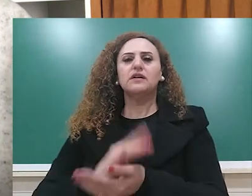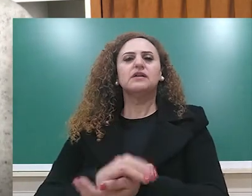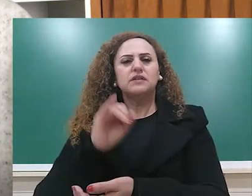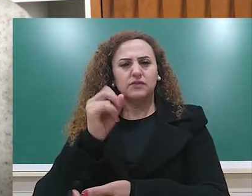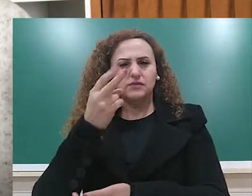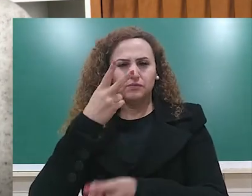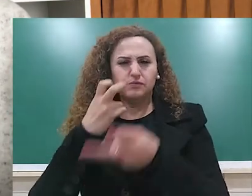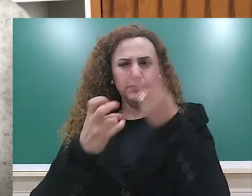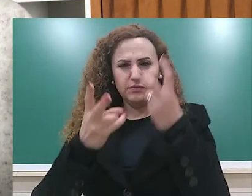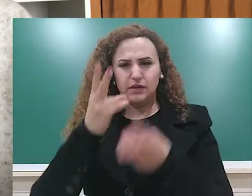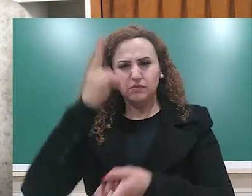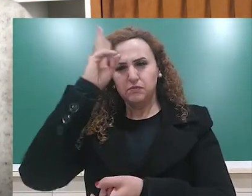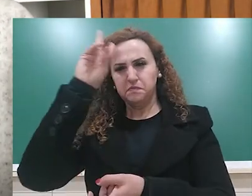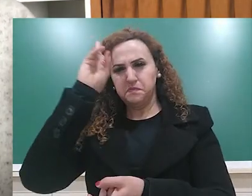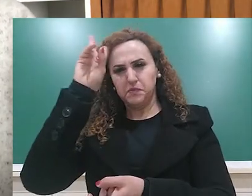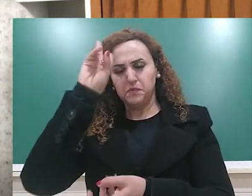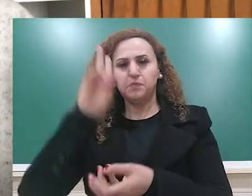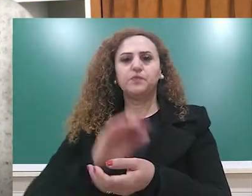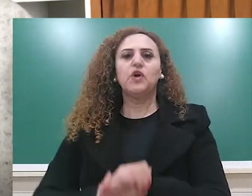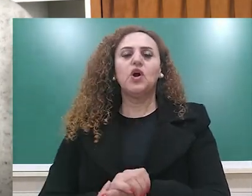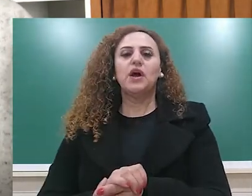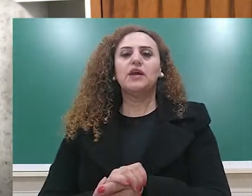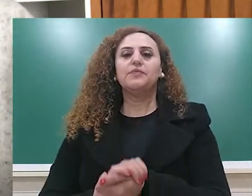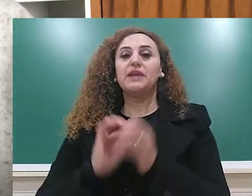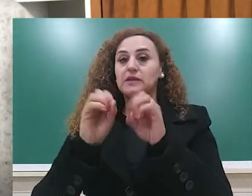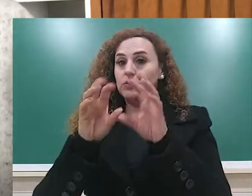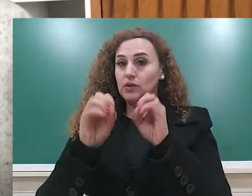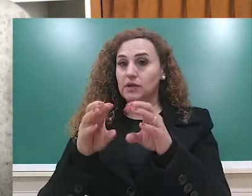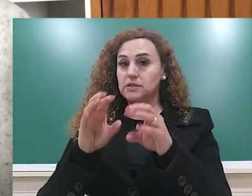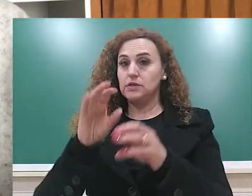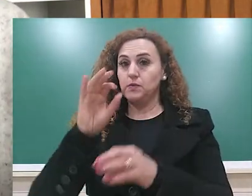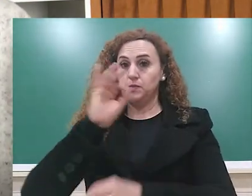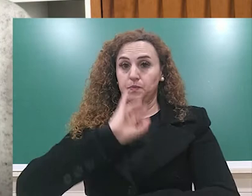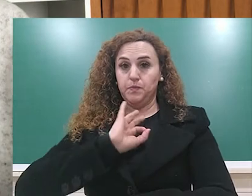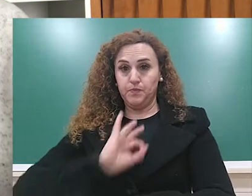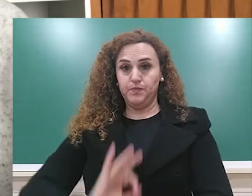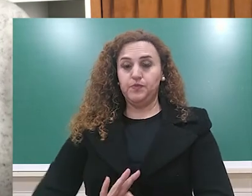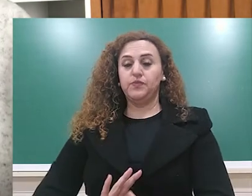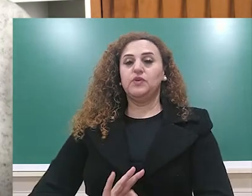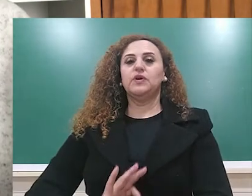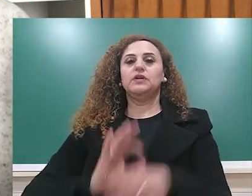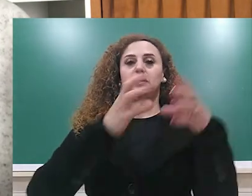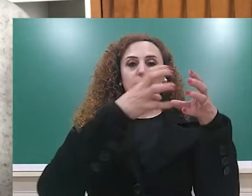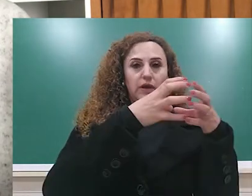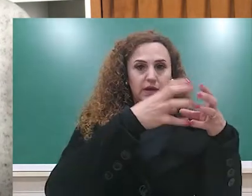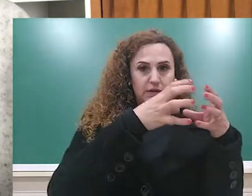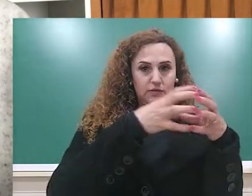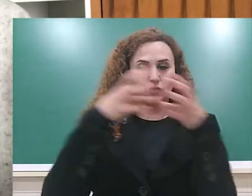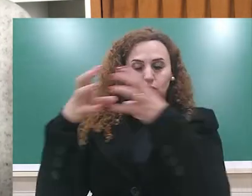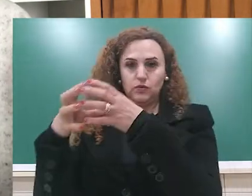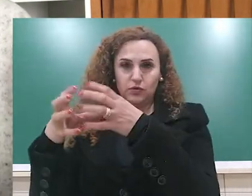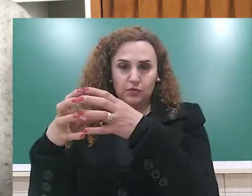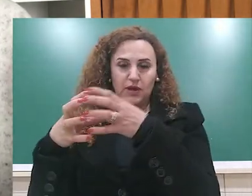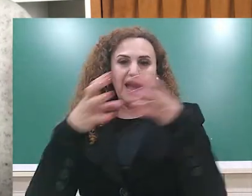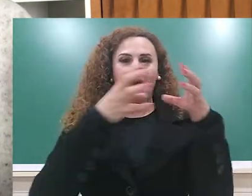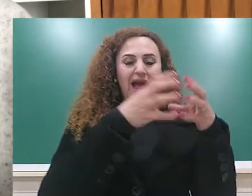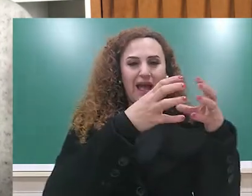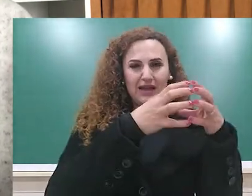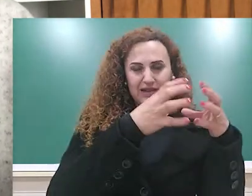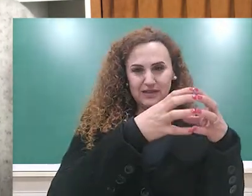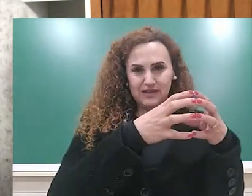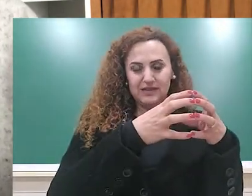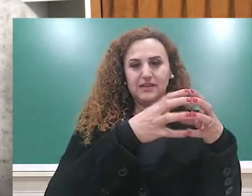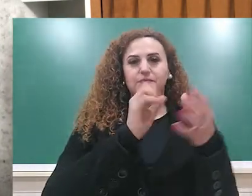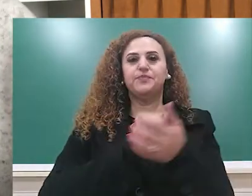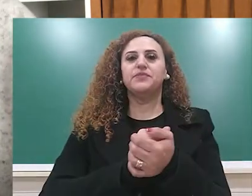vocês vão ver que a educação jesuítica estava dividida em dois grupos. A gente tinha os colégios que eram destinados aos filhos dos colonos